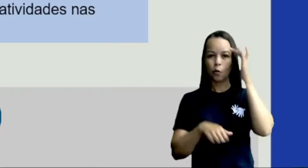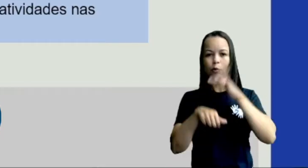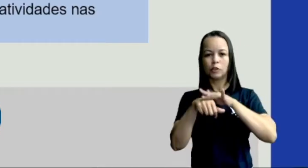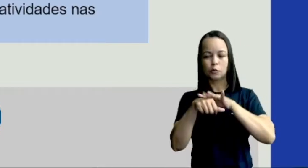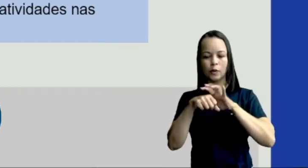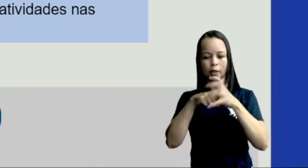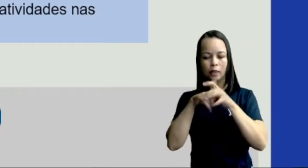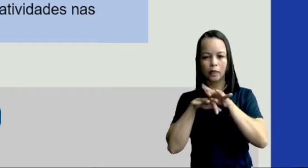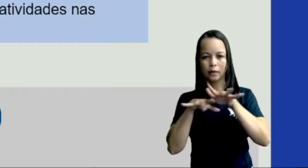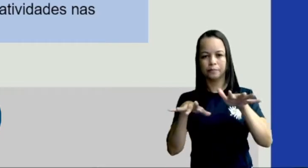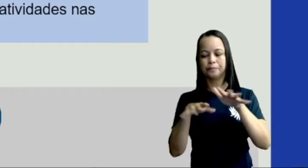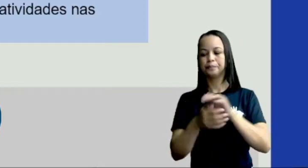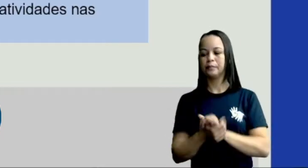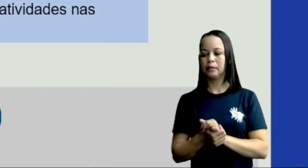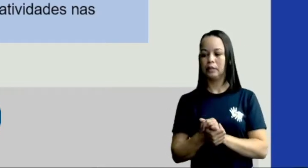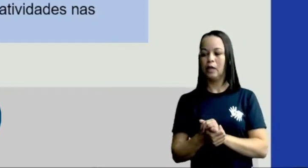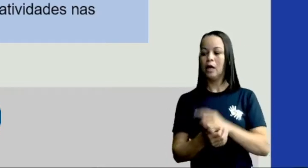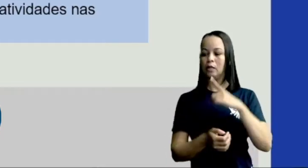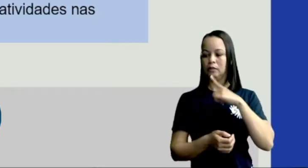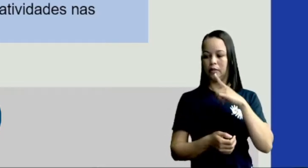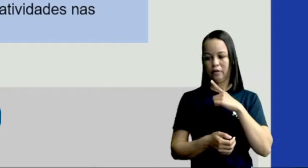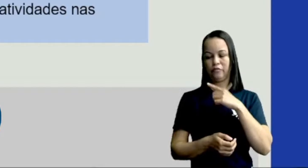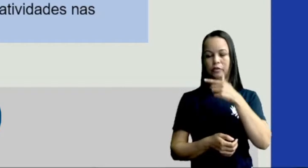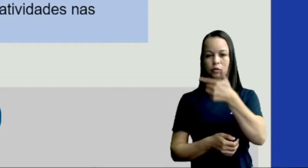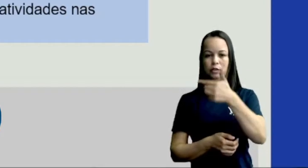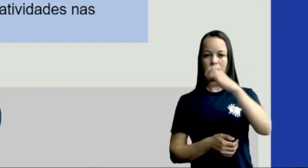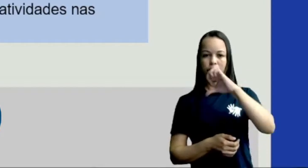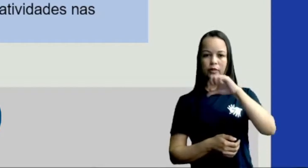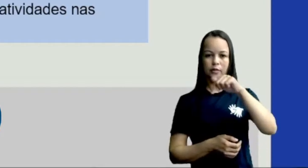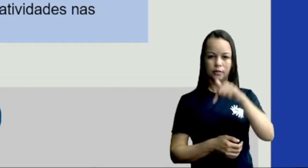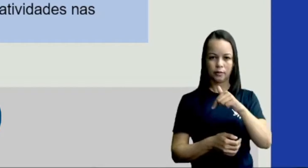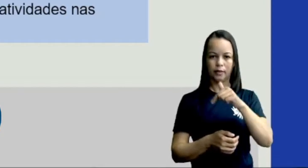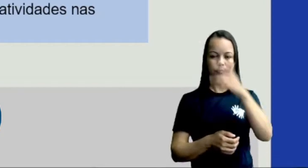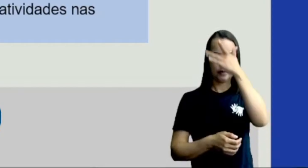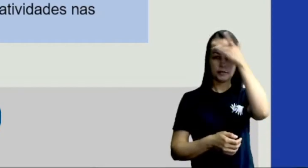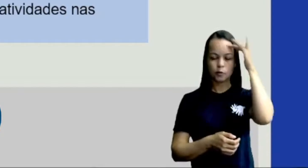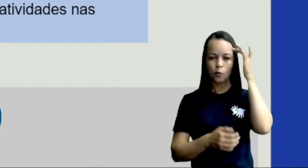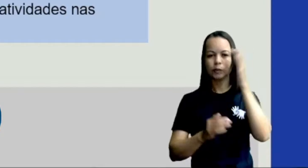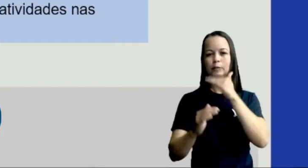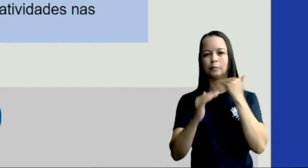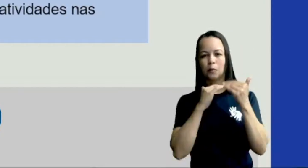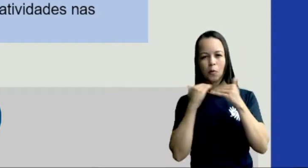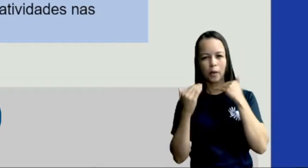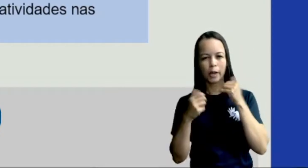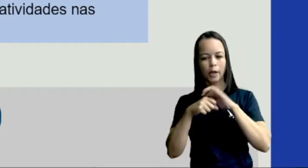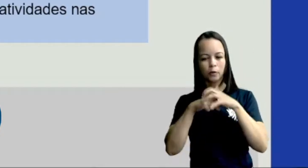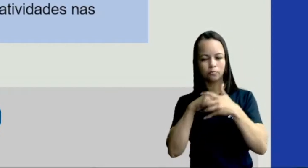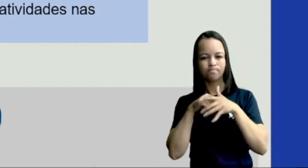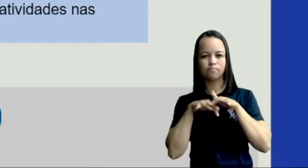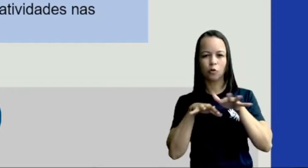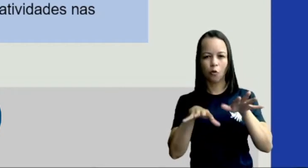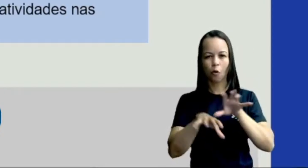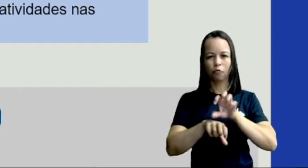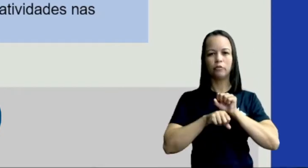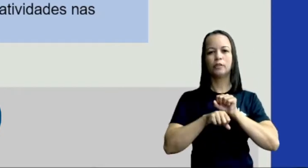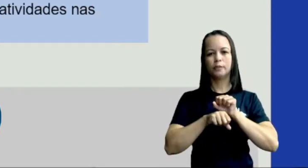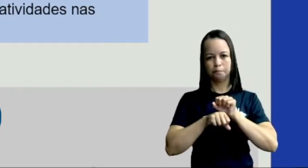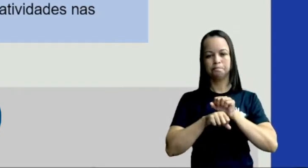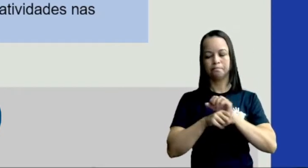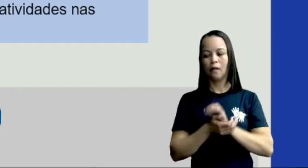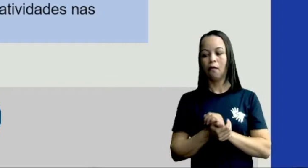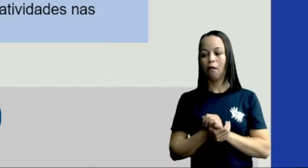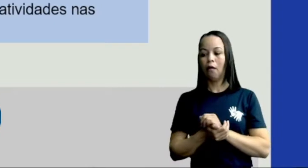e obtivemos 297 óbitos confirmados, que as pessoas morreram de Covid,